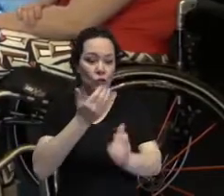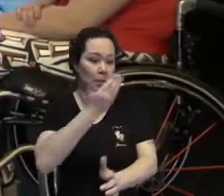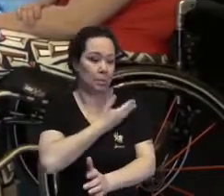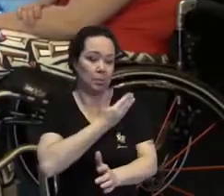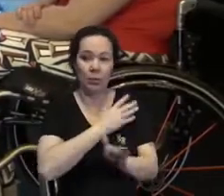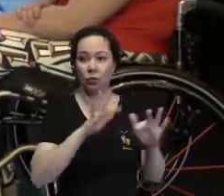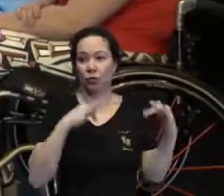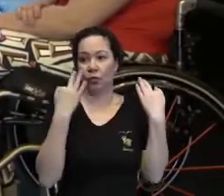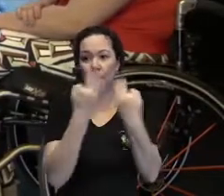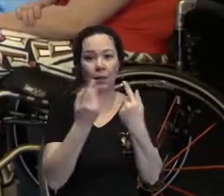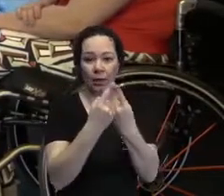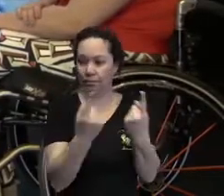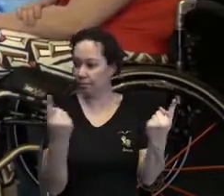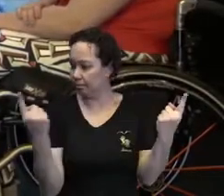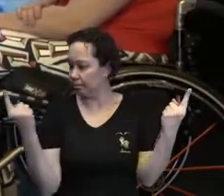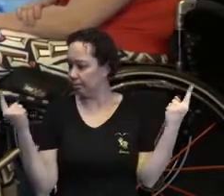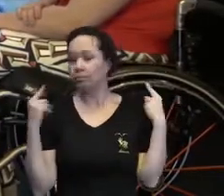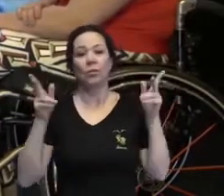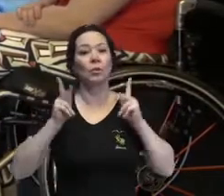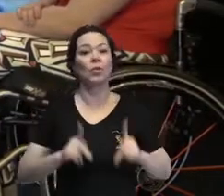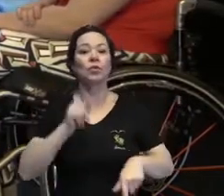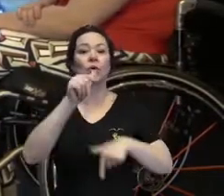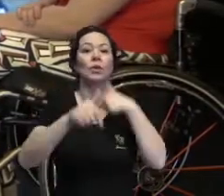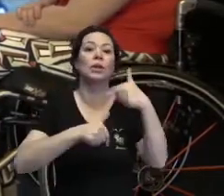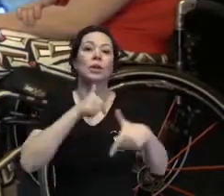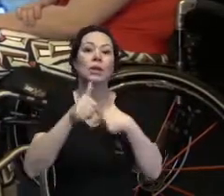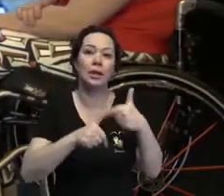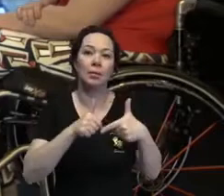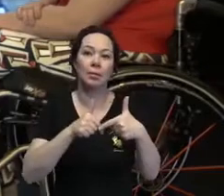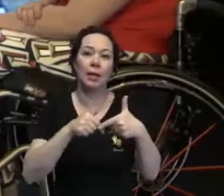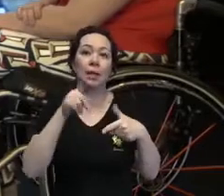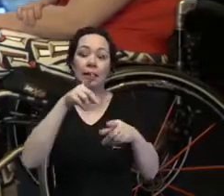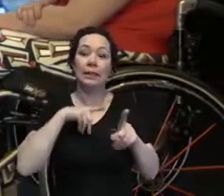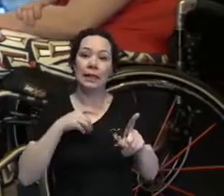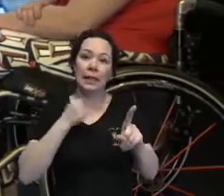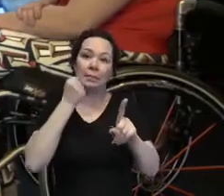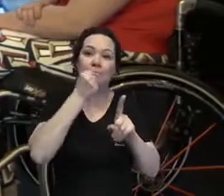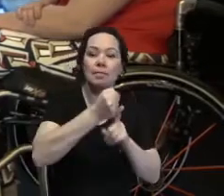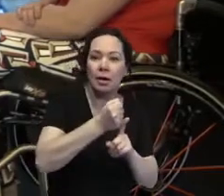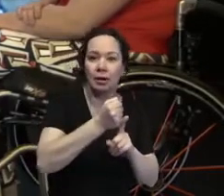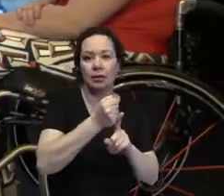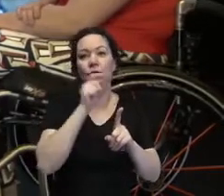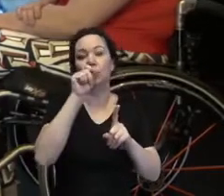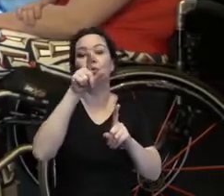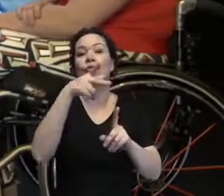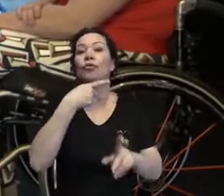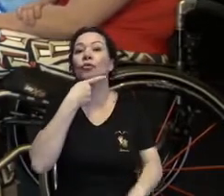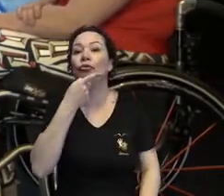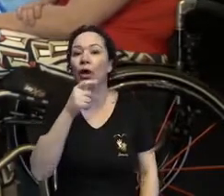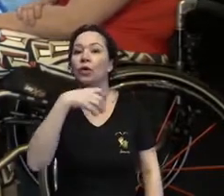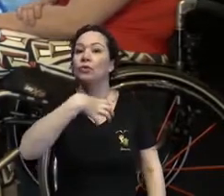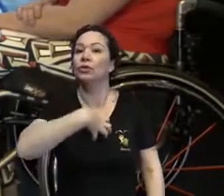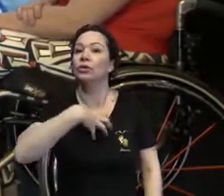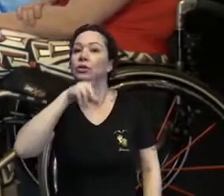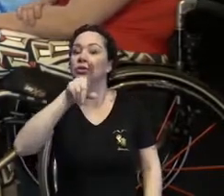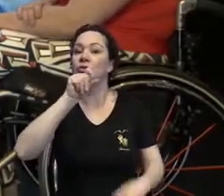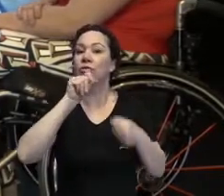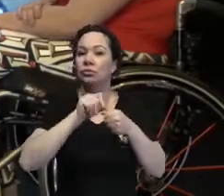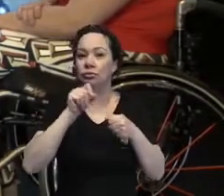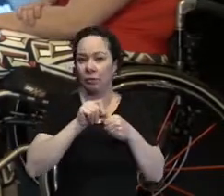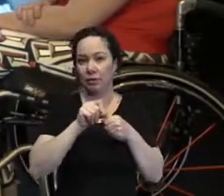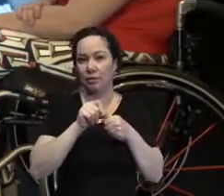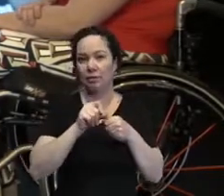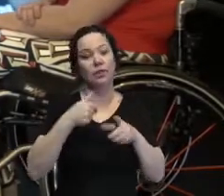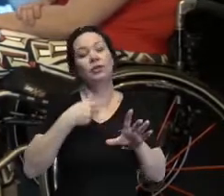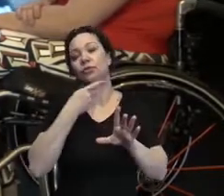família, as pessoas do seu trabalho, elas se impactam pelo que você diz, elas se impactam pelo que você faz. E ninguém está